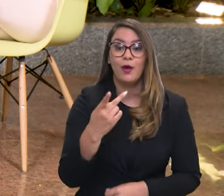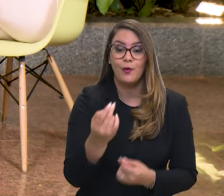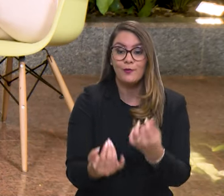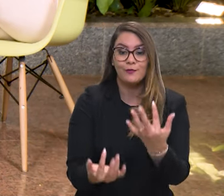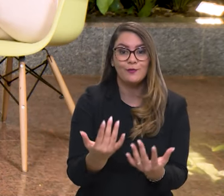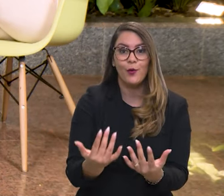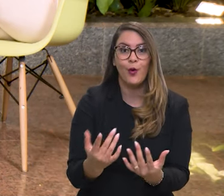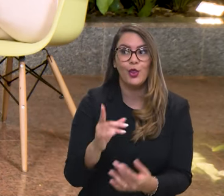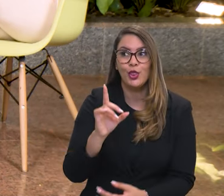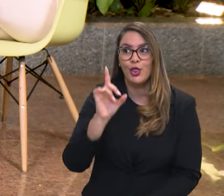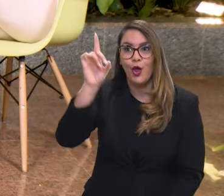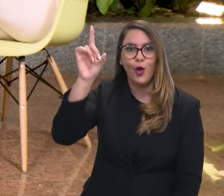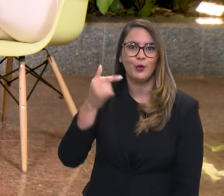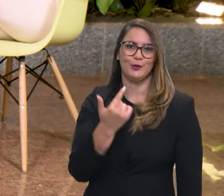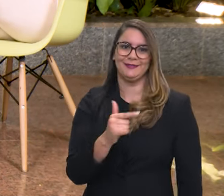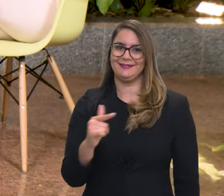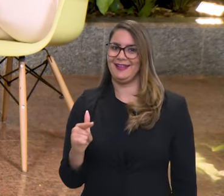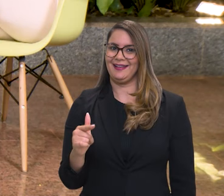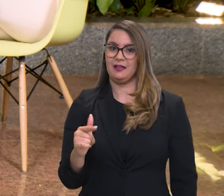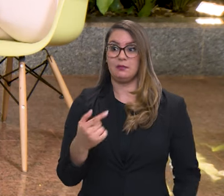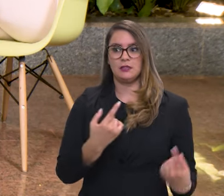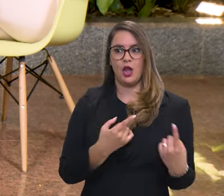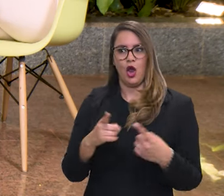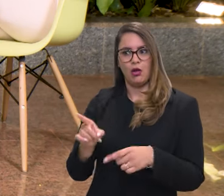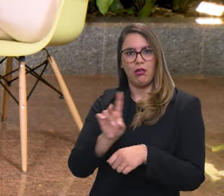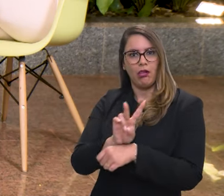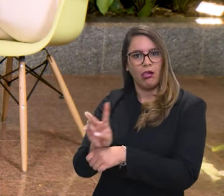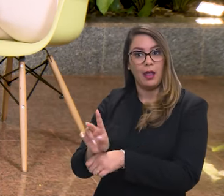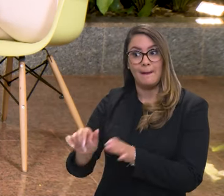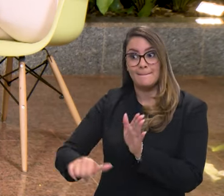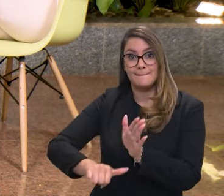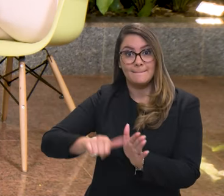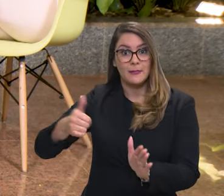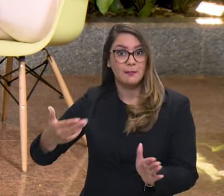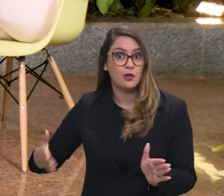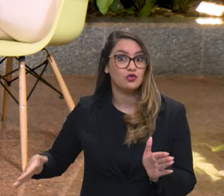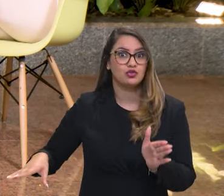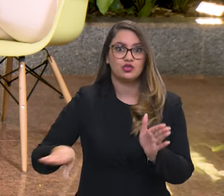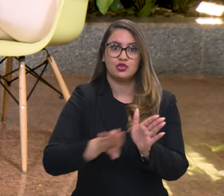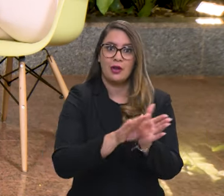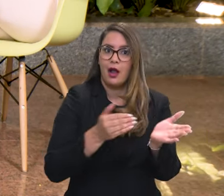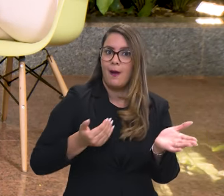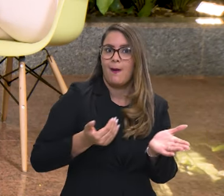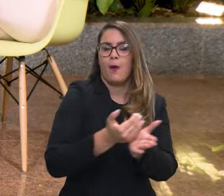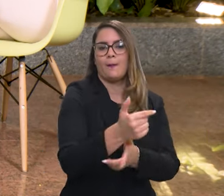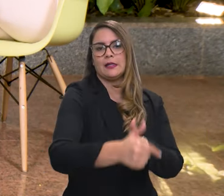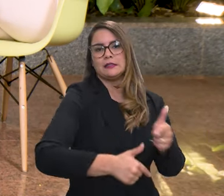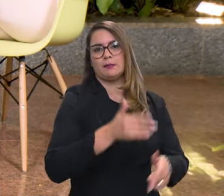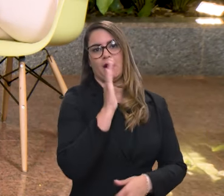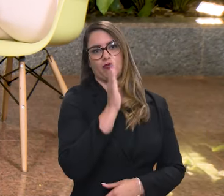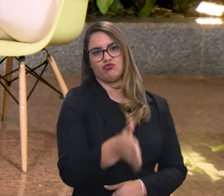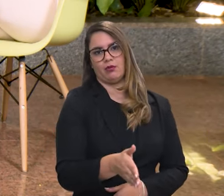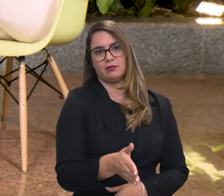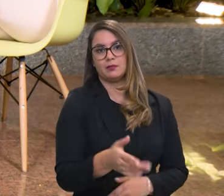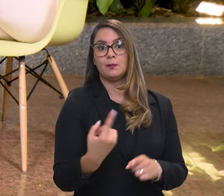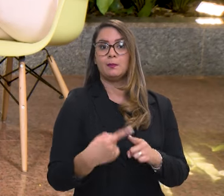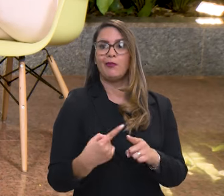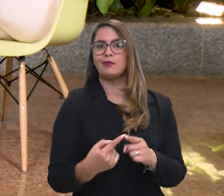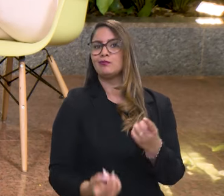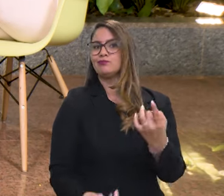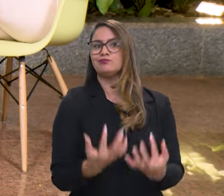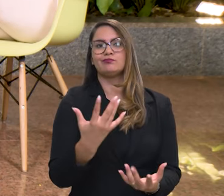O fogo precisa ser combatido. Aquele que primeiro chegar precisa começar a tarefa, porque senão os incêndios se tornam